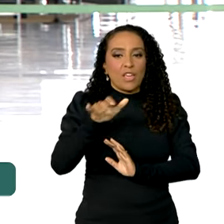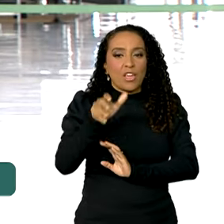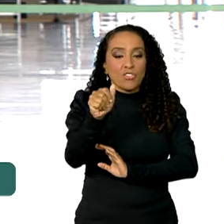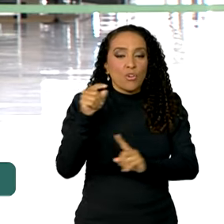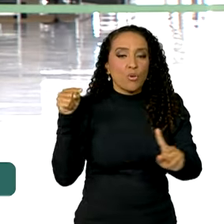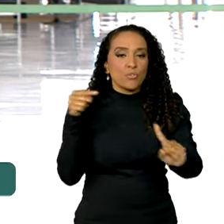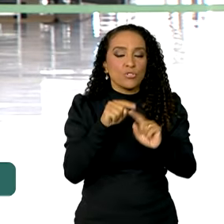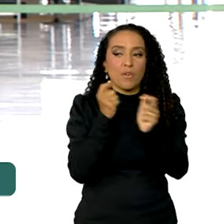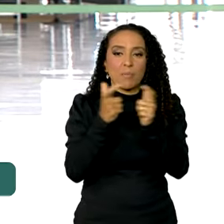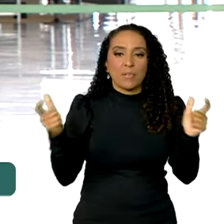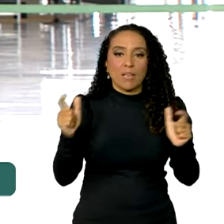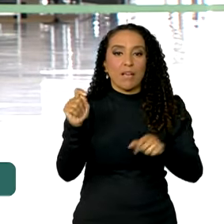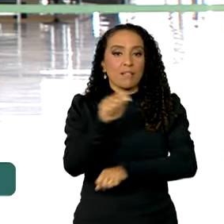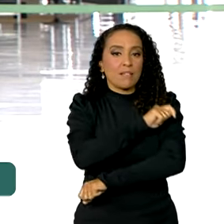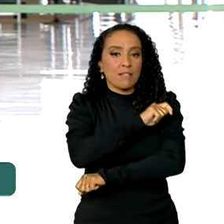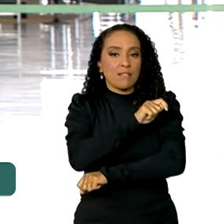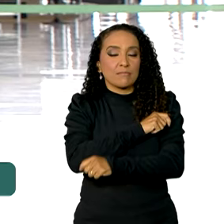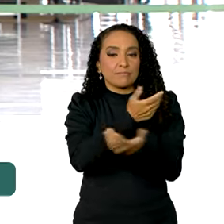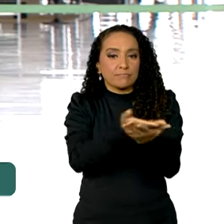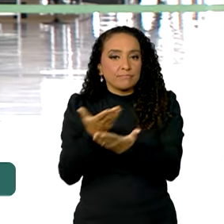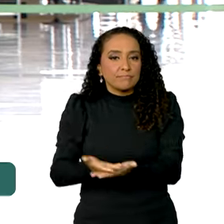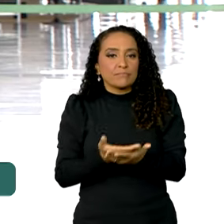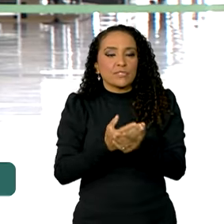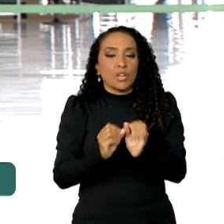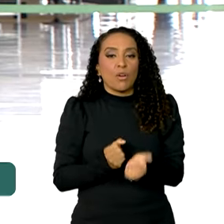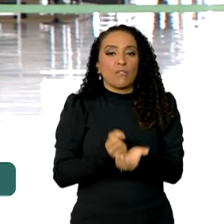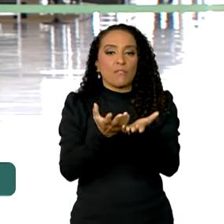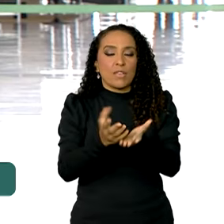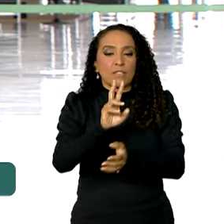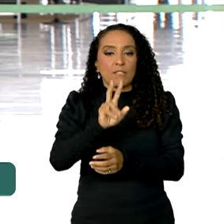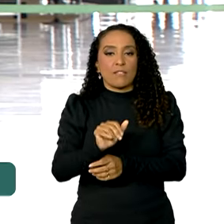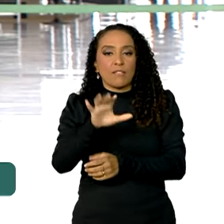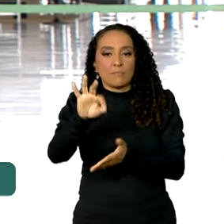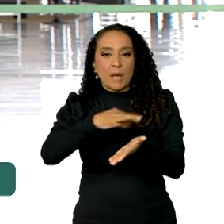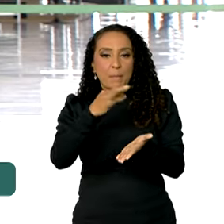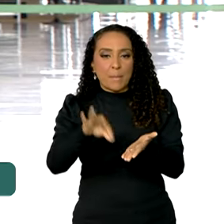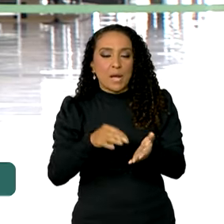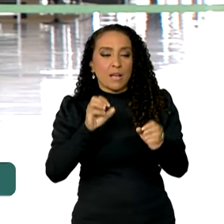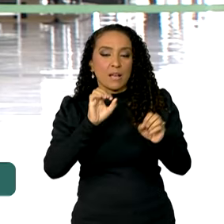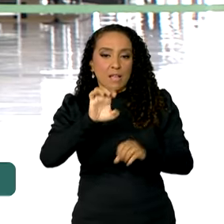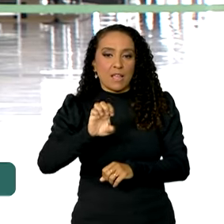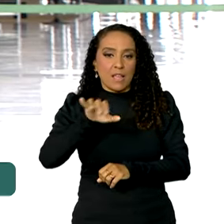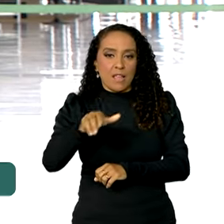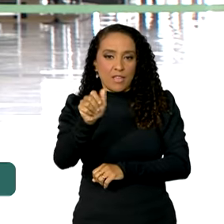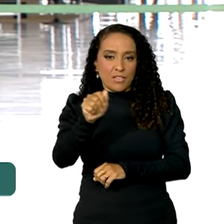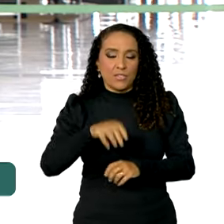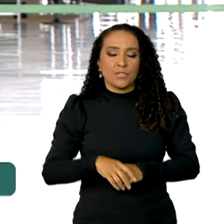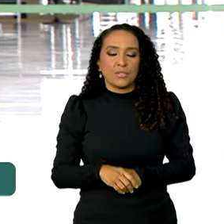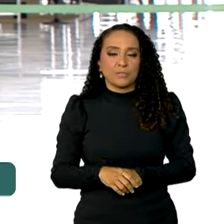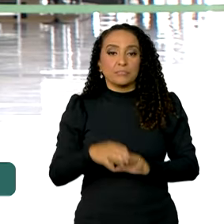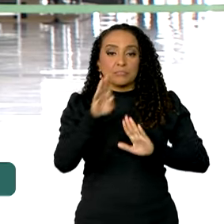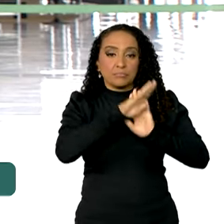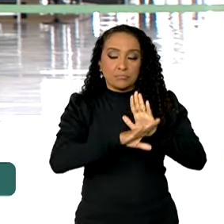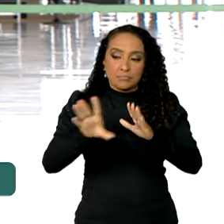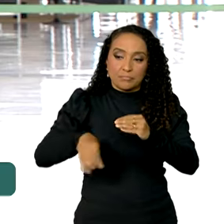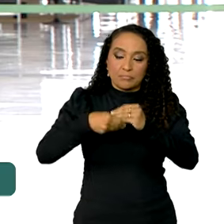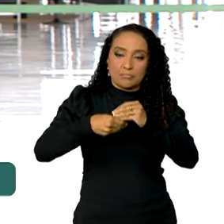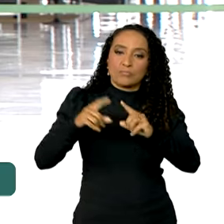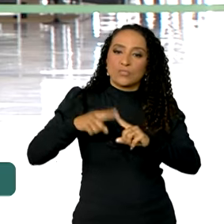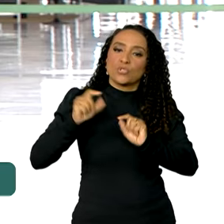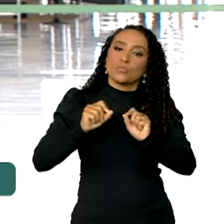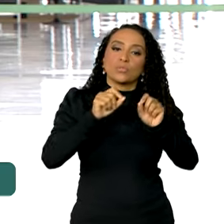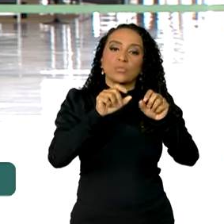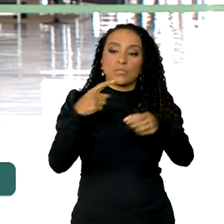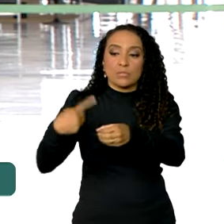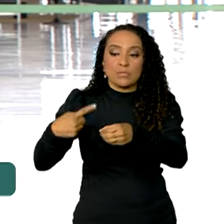objetivo de aumentar a escolaridade e a oferta de matrículas na educação de jovens e adultos. O programa inclui modalidades